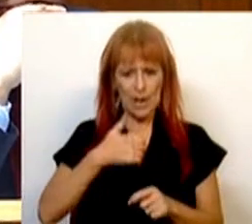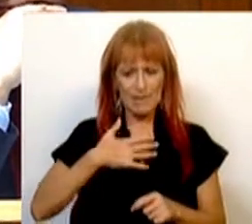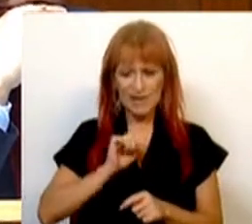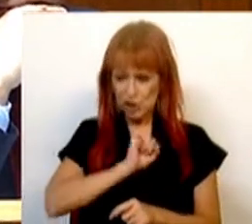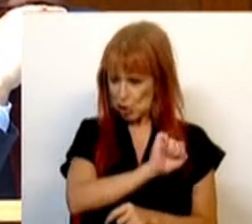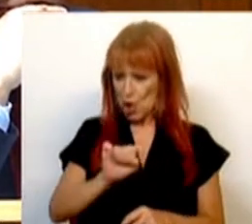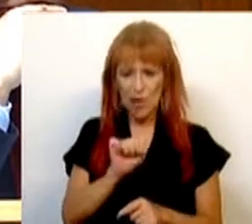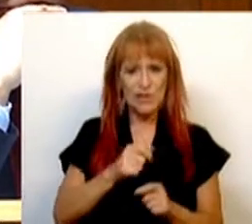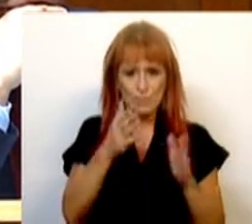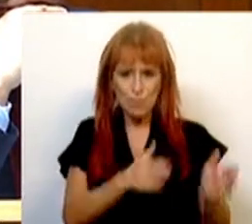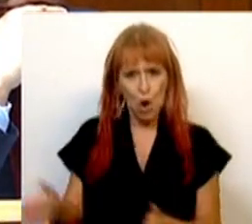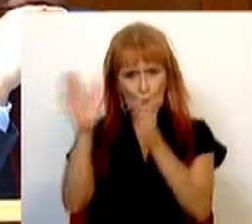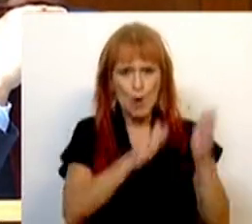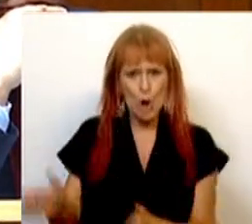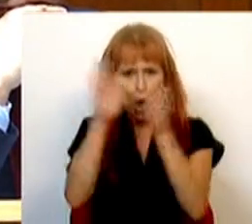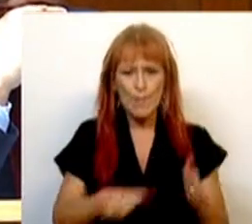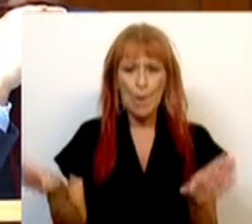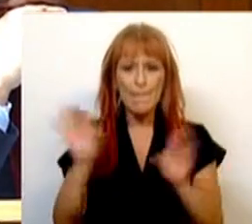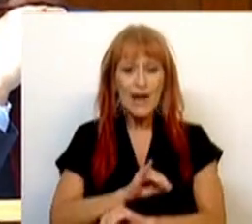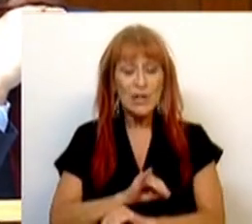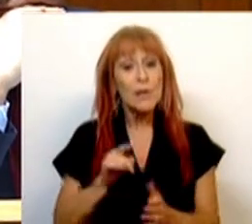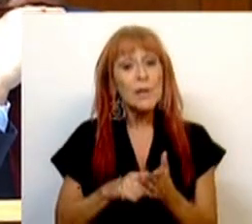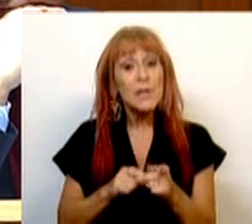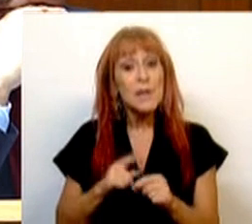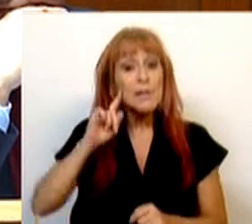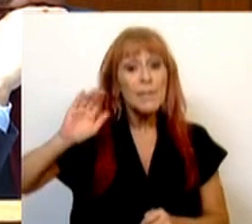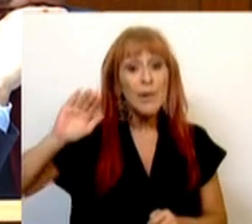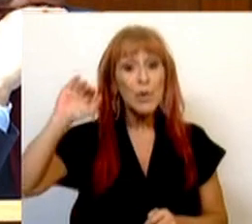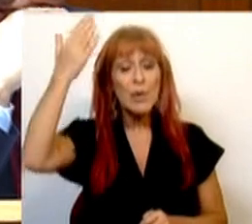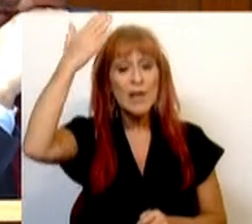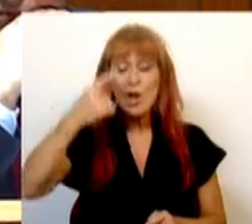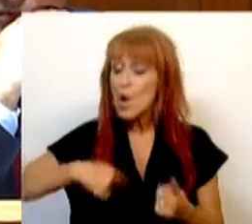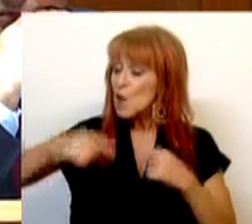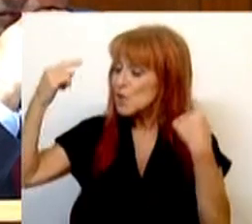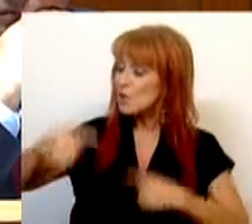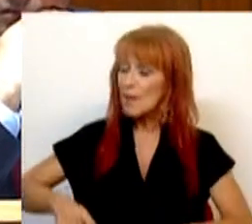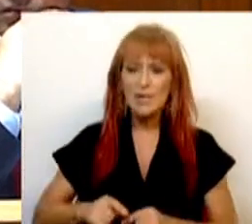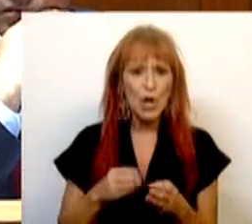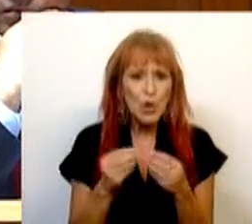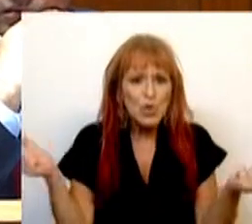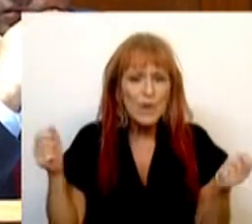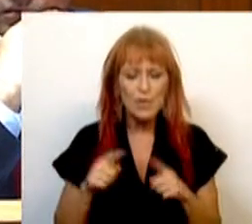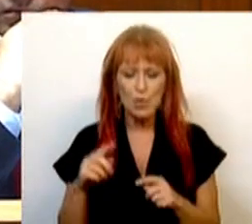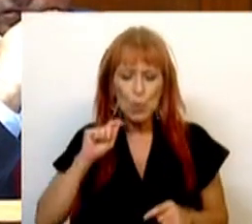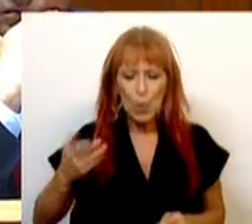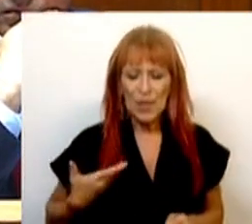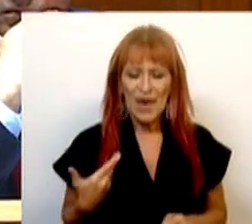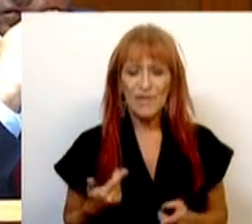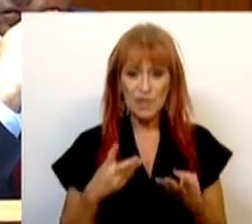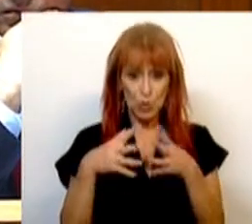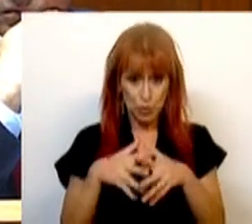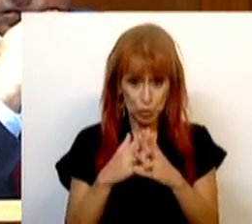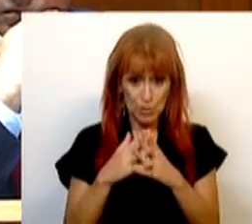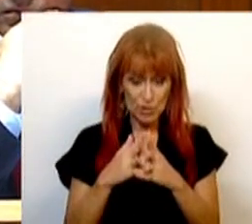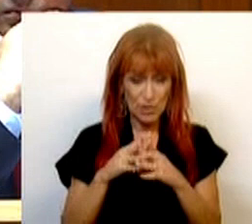serem mais produtivas era a necessidade e a prioridade de nós termos, resolvermos o déficit estrutural